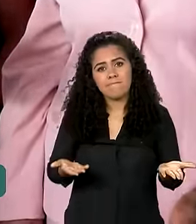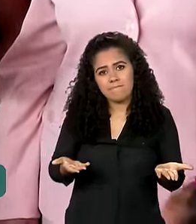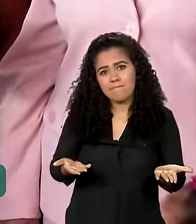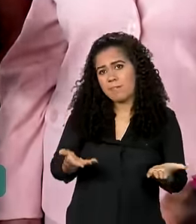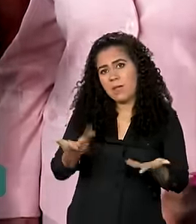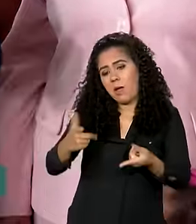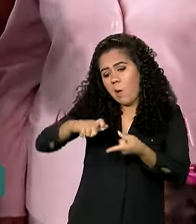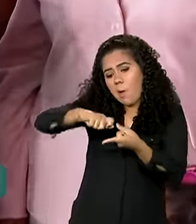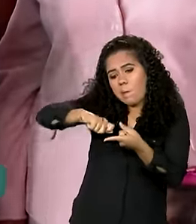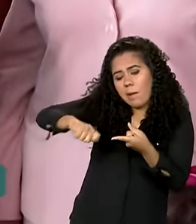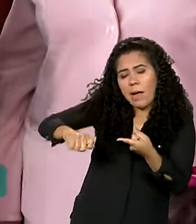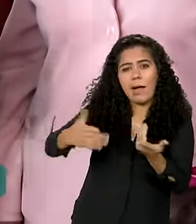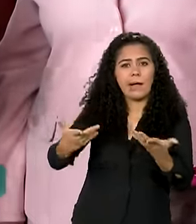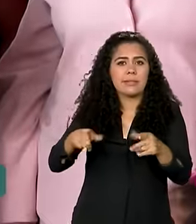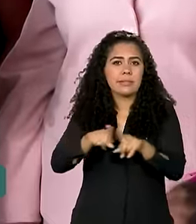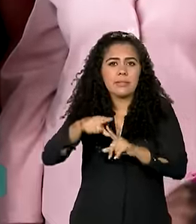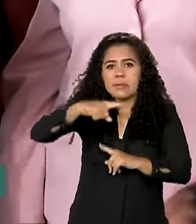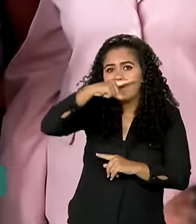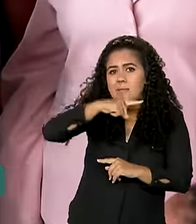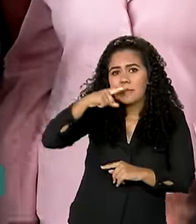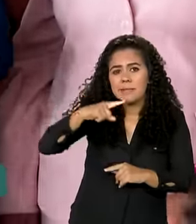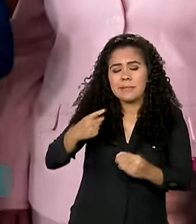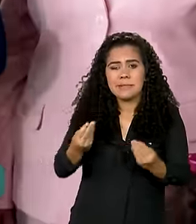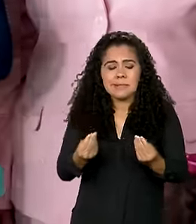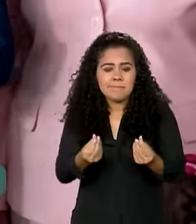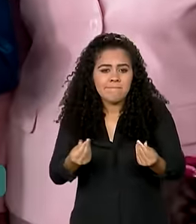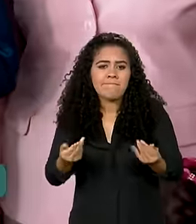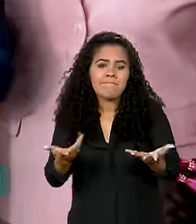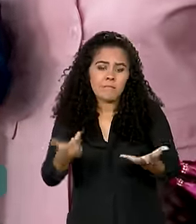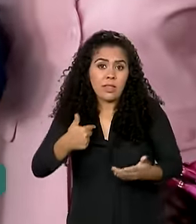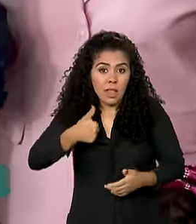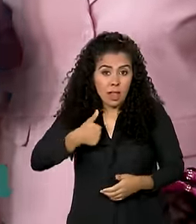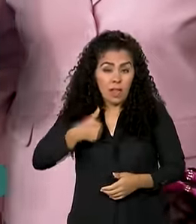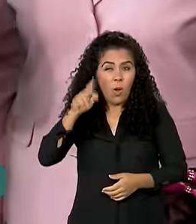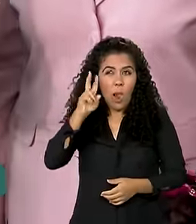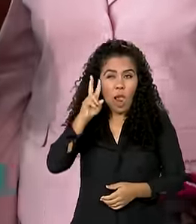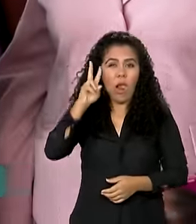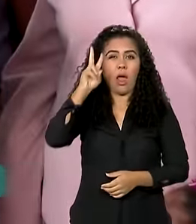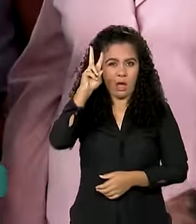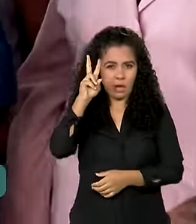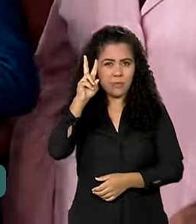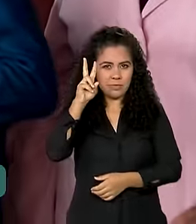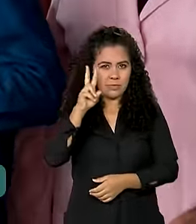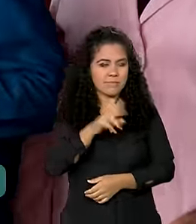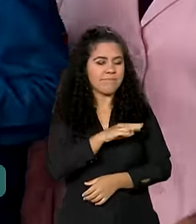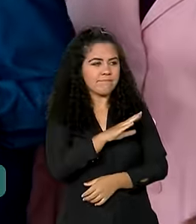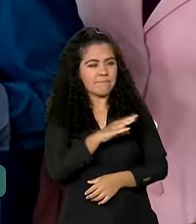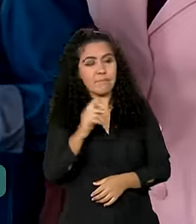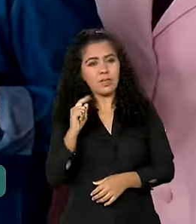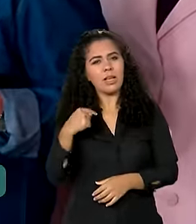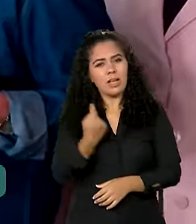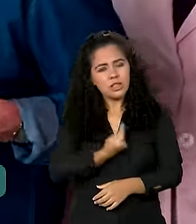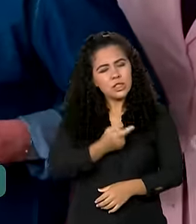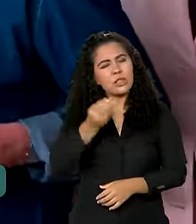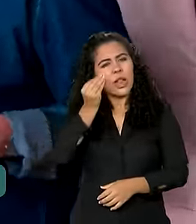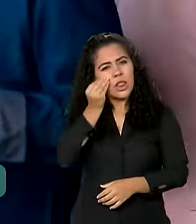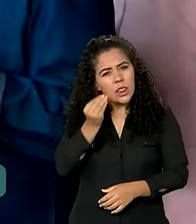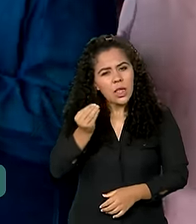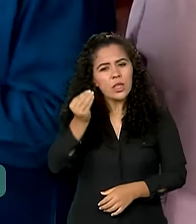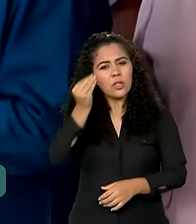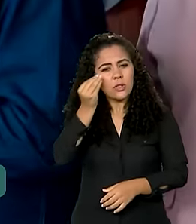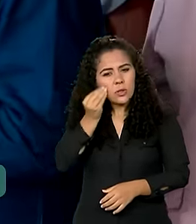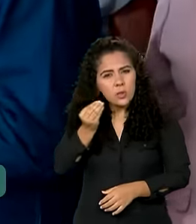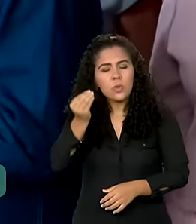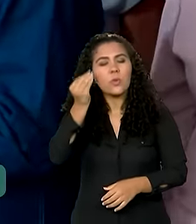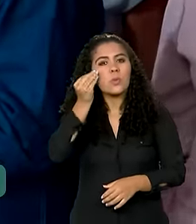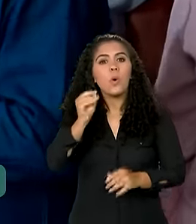pasta, uma escova. Eu lembro, Nívia, que nós tentamos fazer pregões